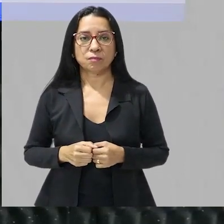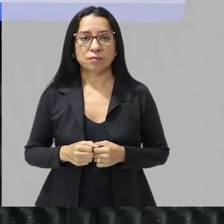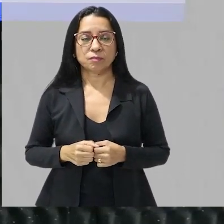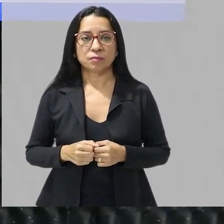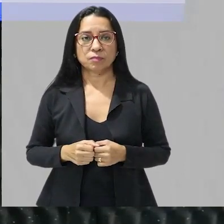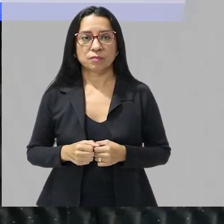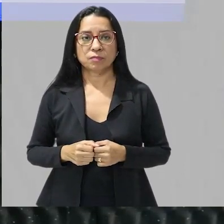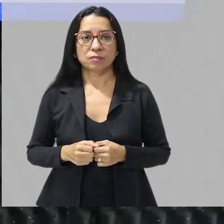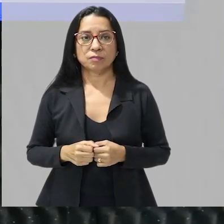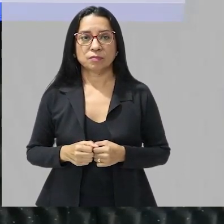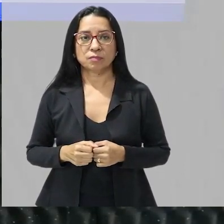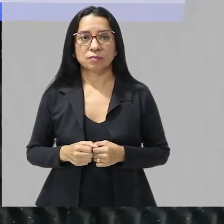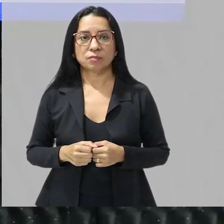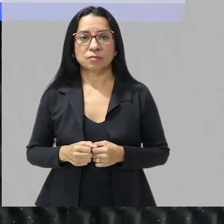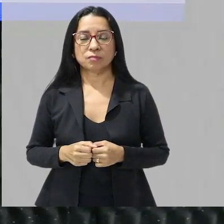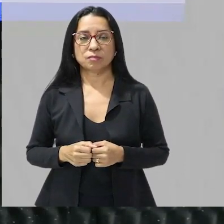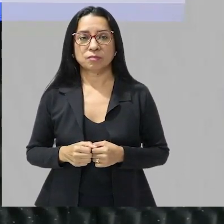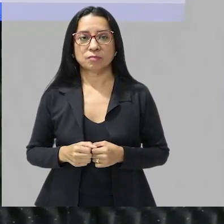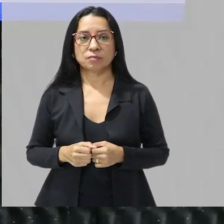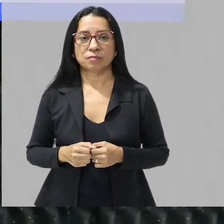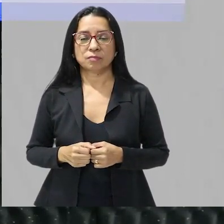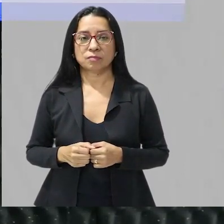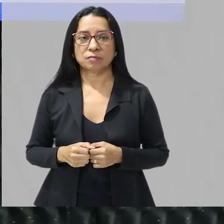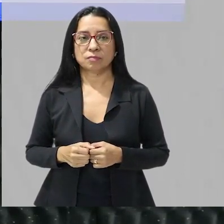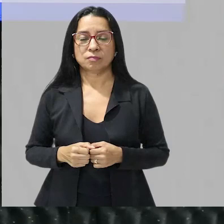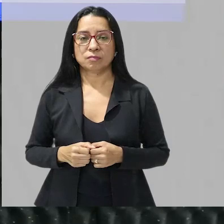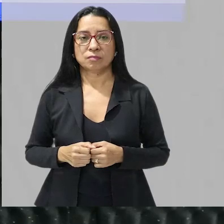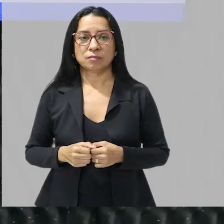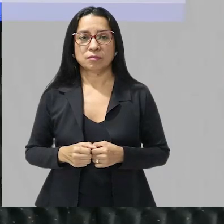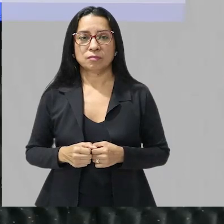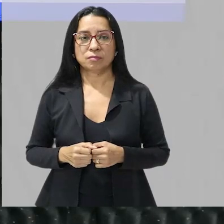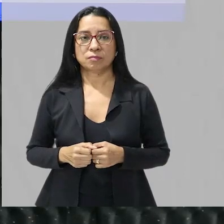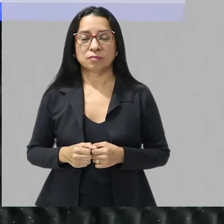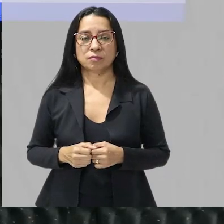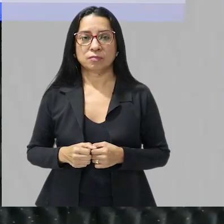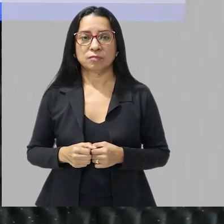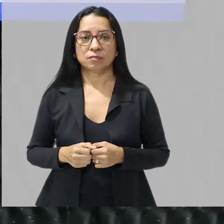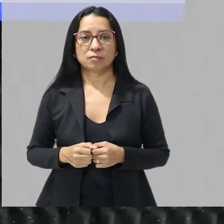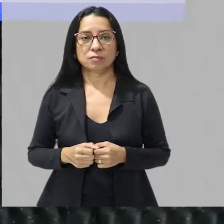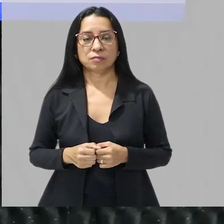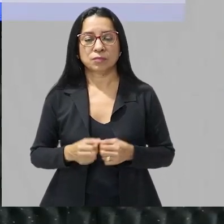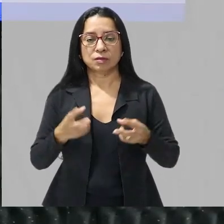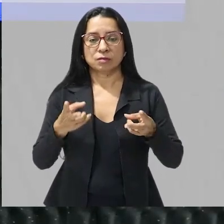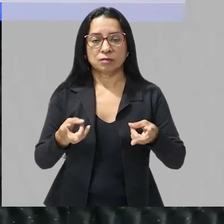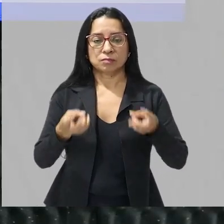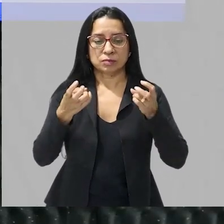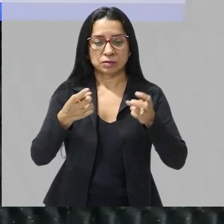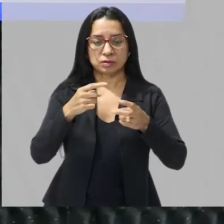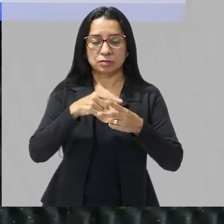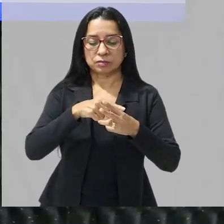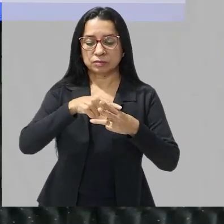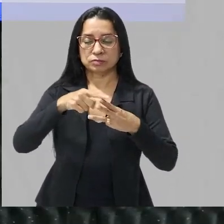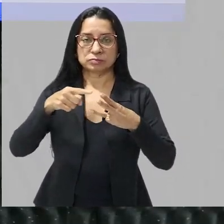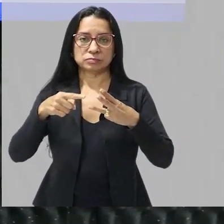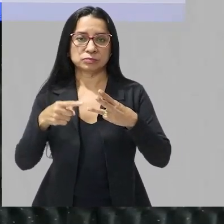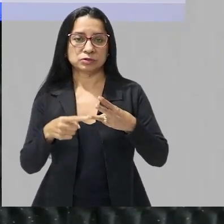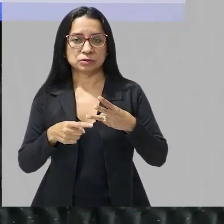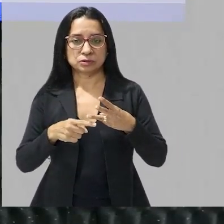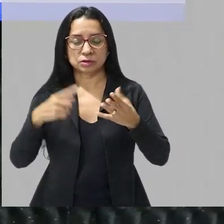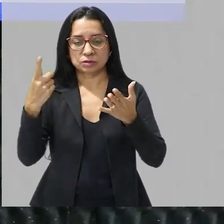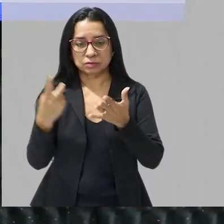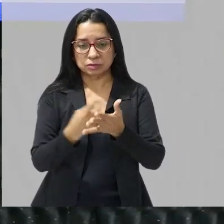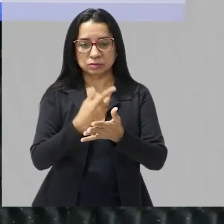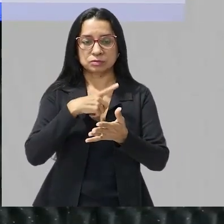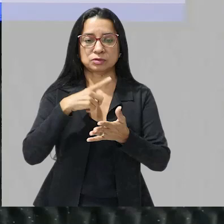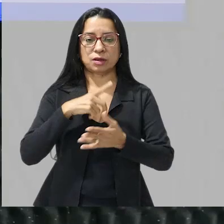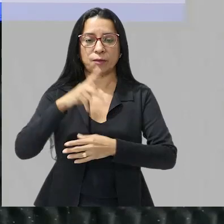aliás vamos vou voltar um pouquinho a nossa análise você percebe que nessas três situações eu tenho o mesmo pH tá